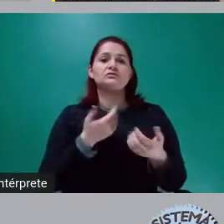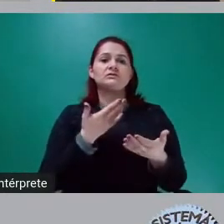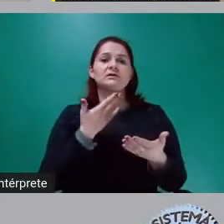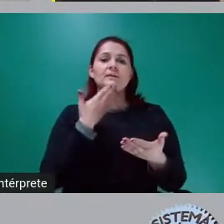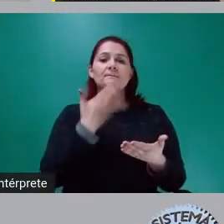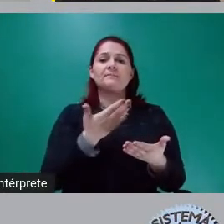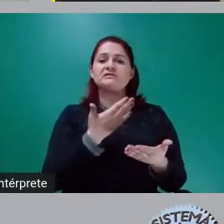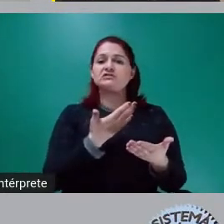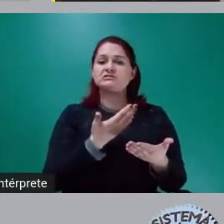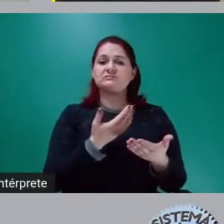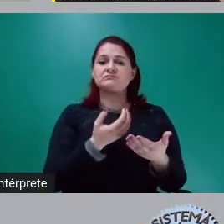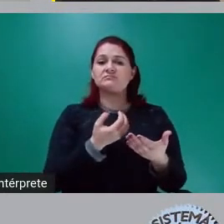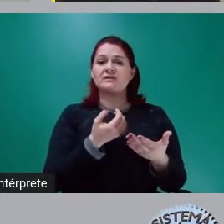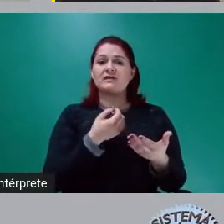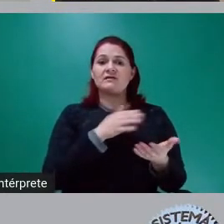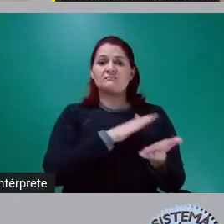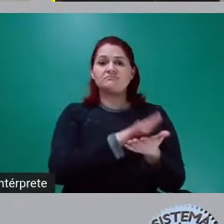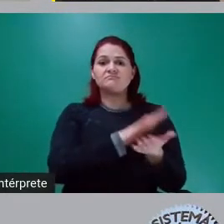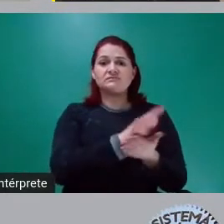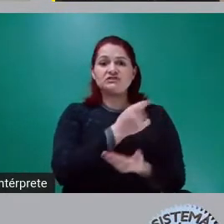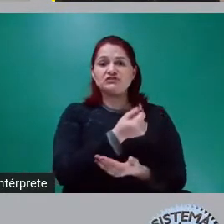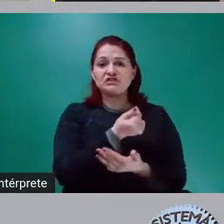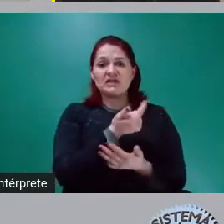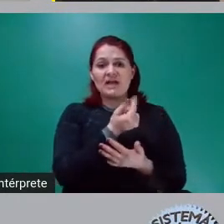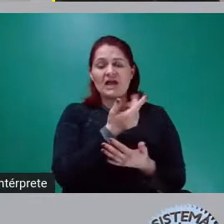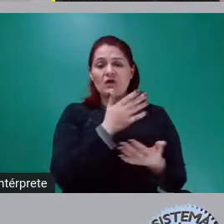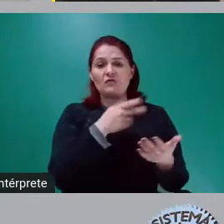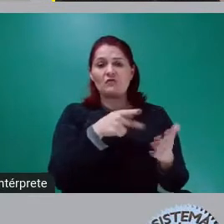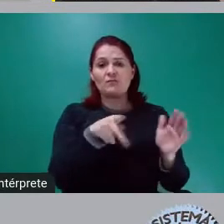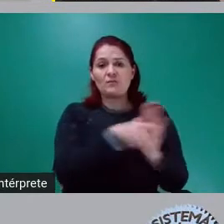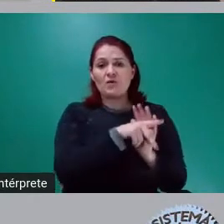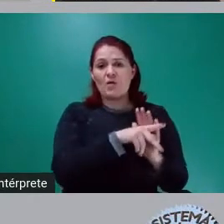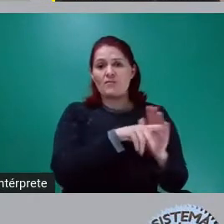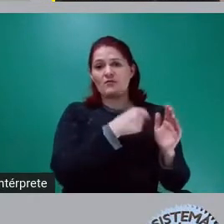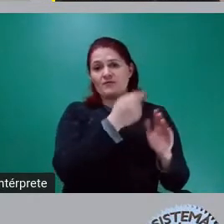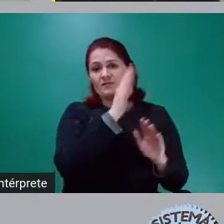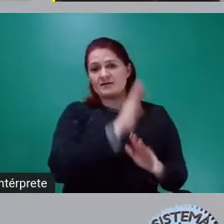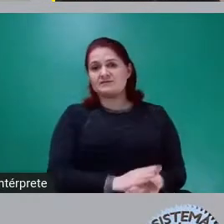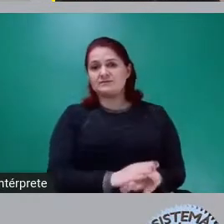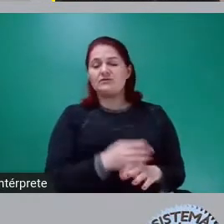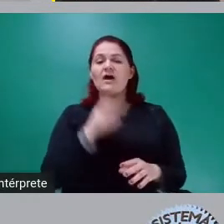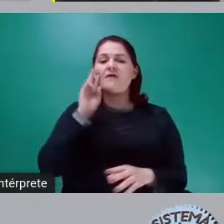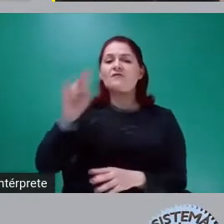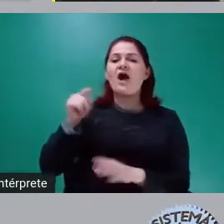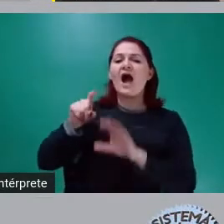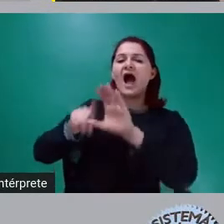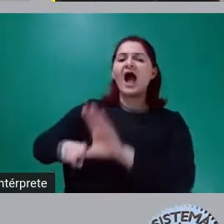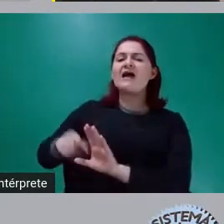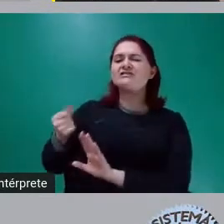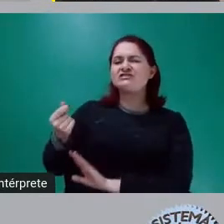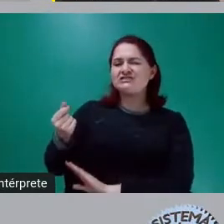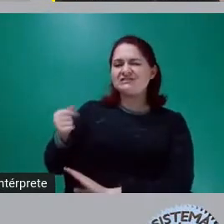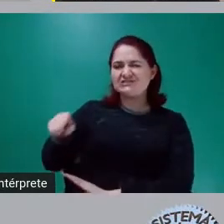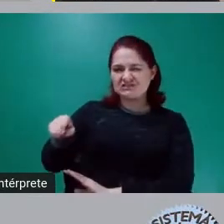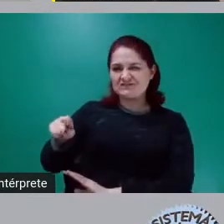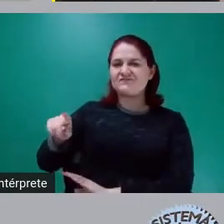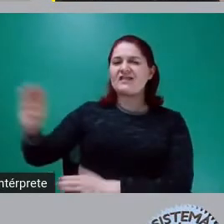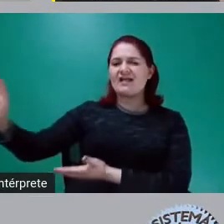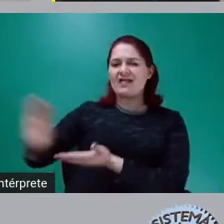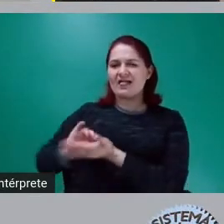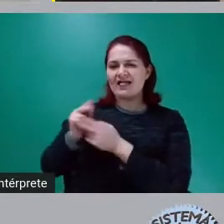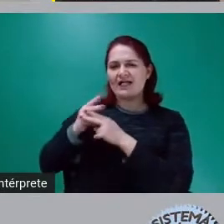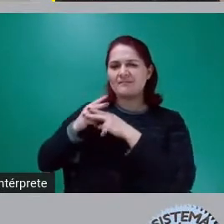é isso que eles fizeram. Eles olharam aqui e falaram, isso dá dinheiro. Então, do mesmo jeito que se rouba construindo hospital,